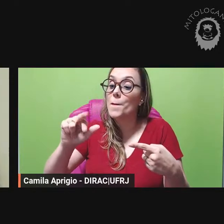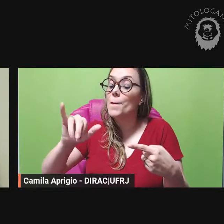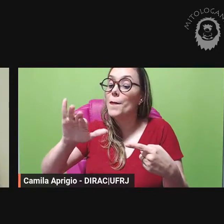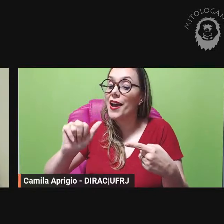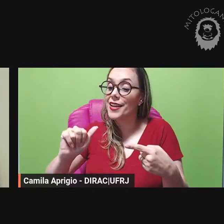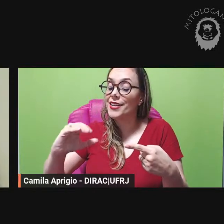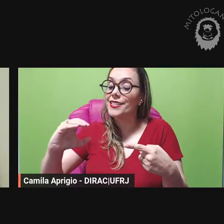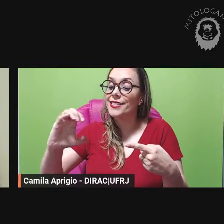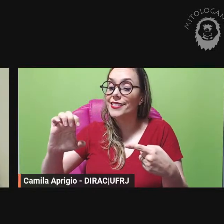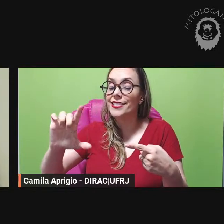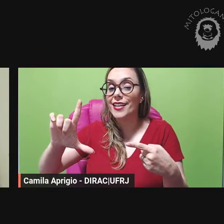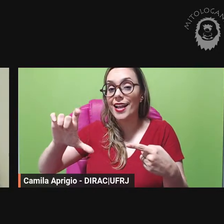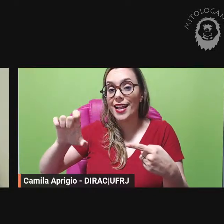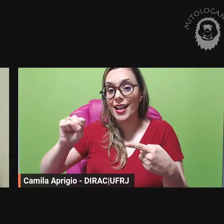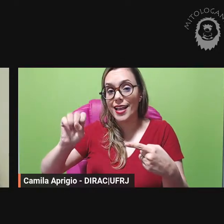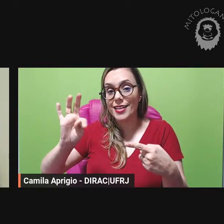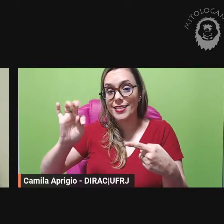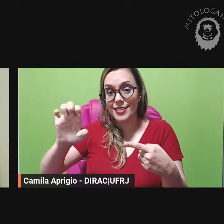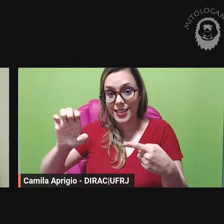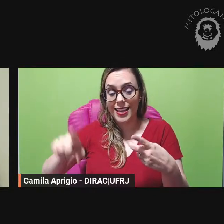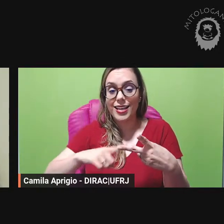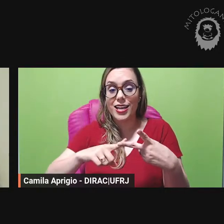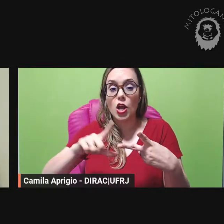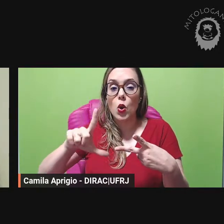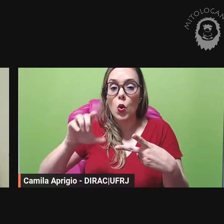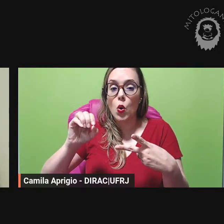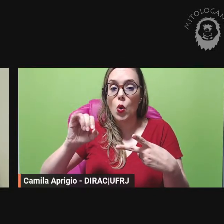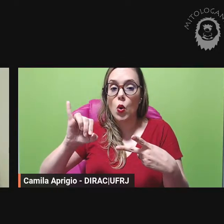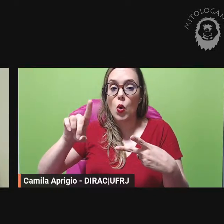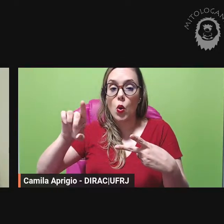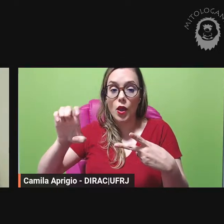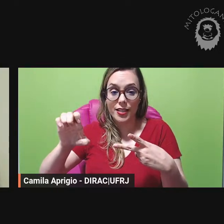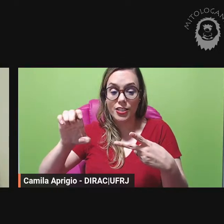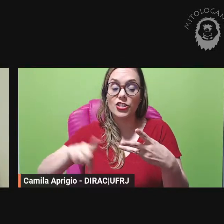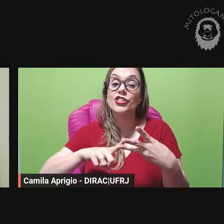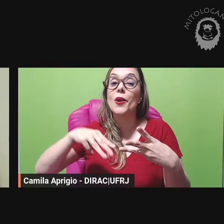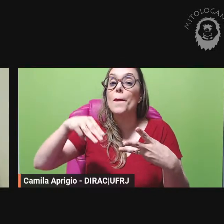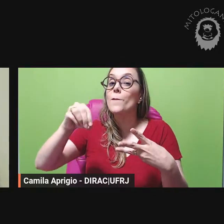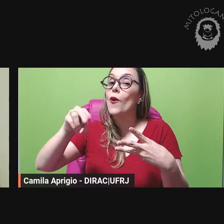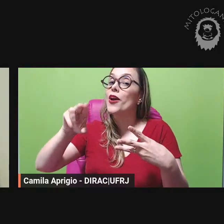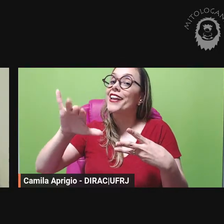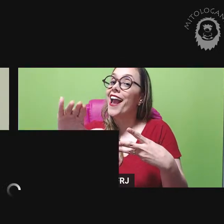Desotti Loide Nascimento e Mônica Faleiros